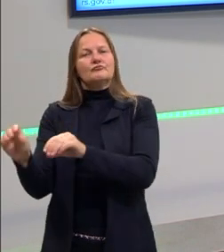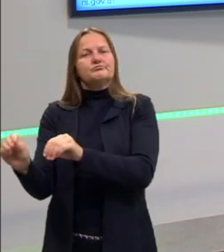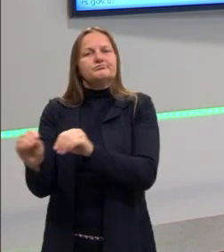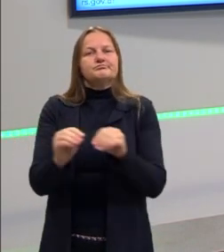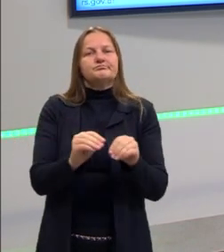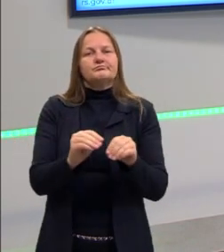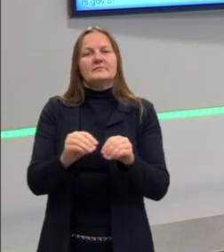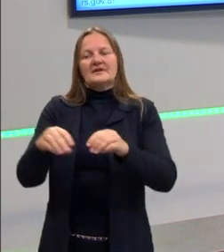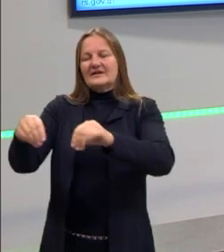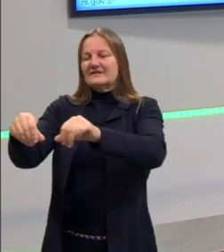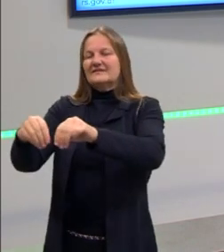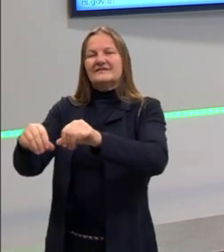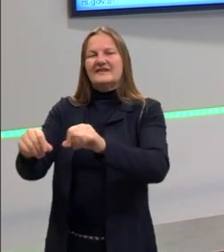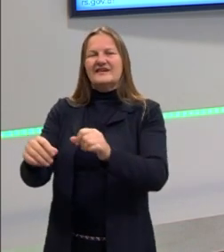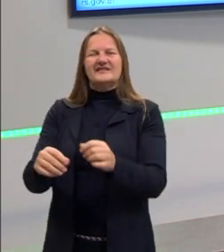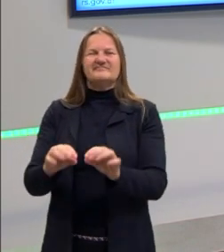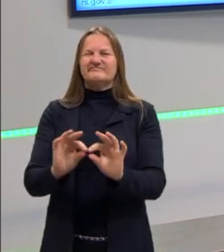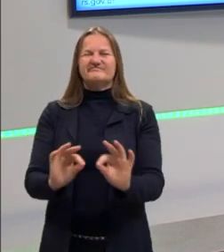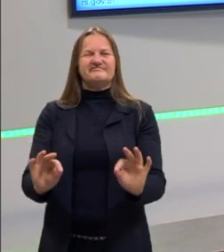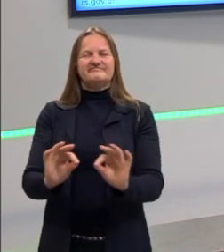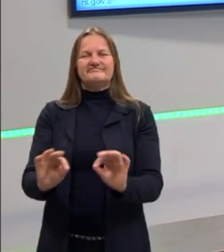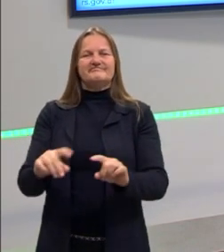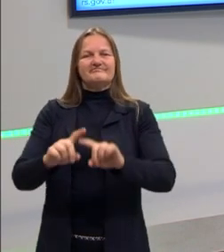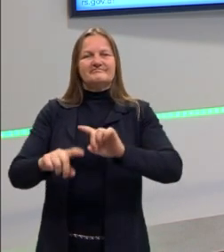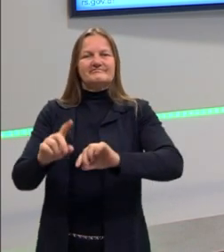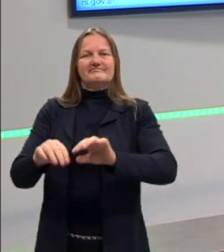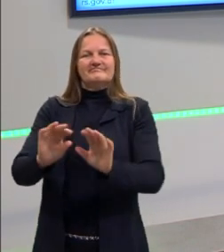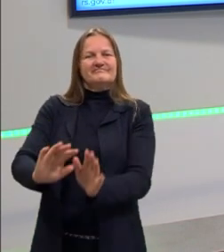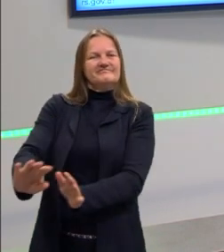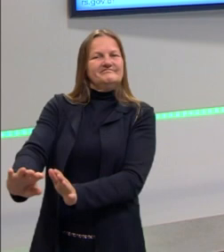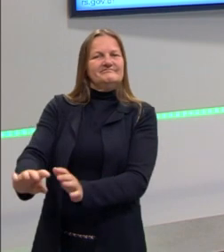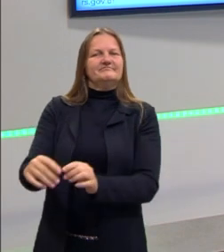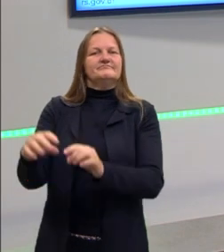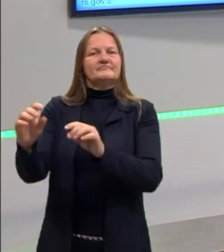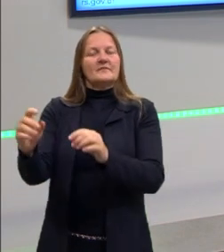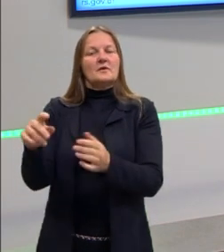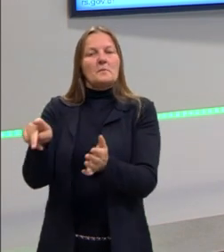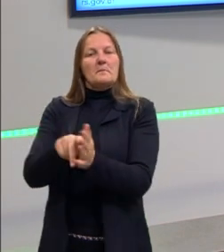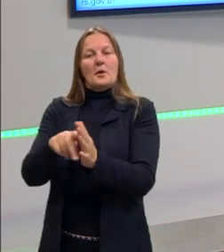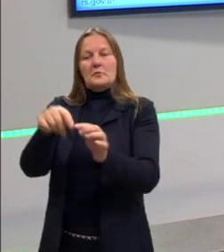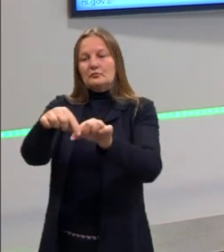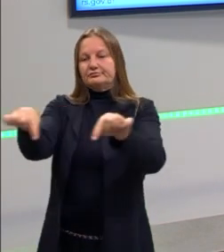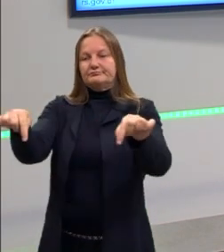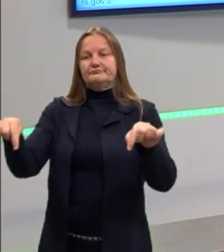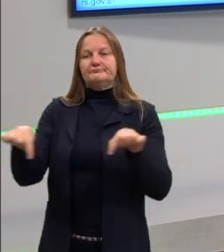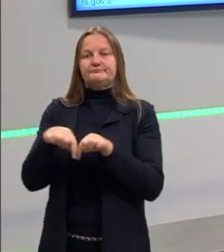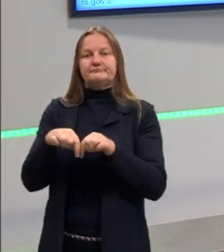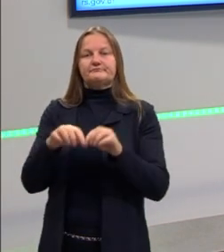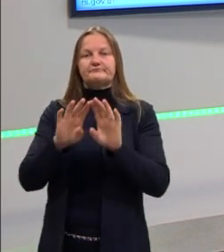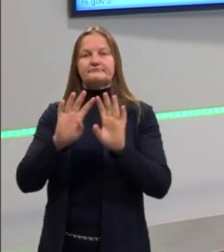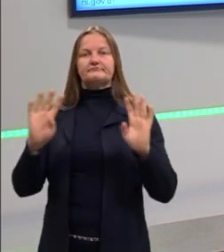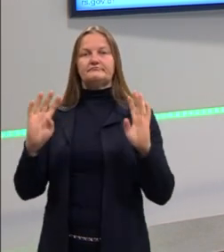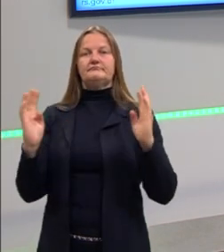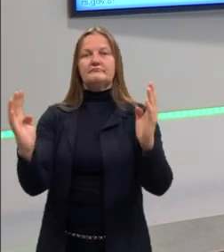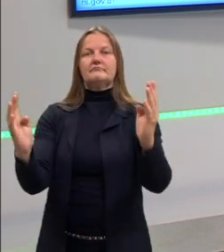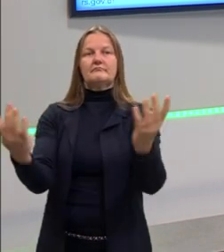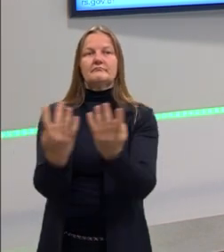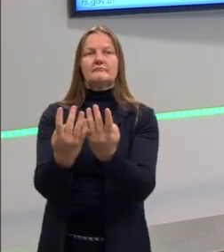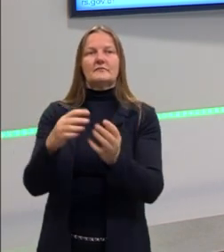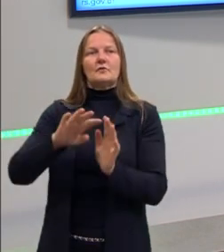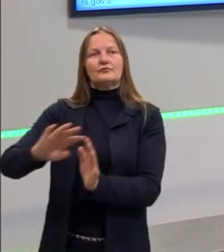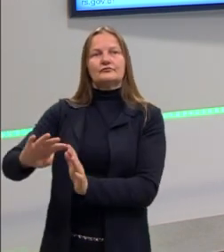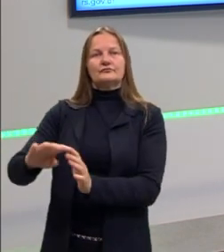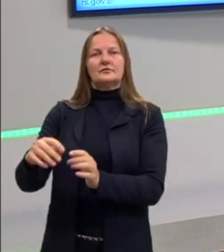terra vira bens de consumo, né? Vira propriedade, ela é cercada e as pessoas que estavam